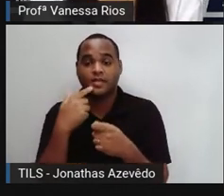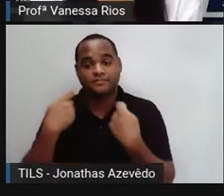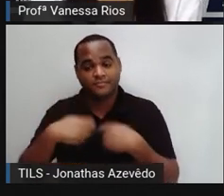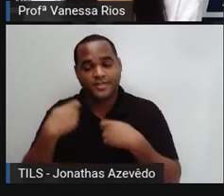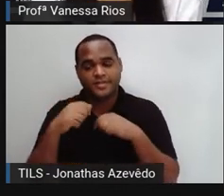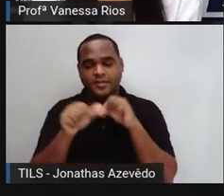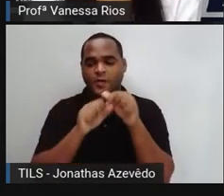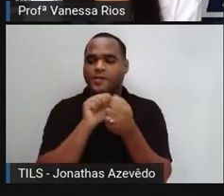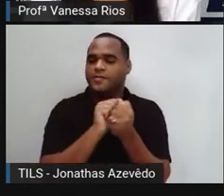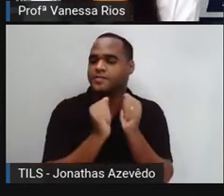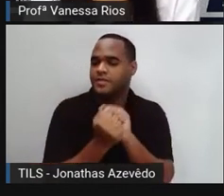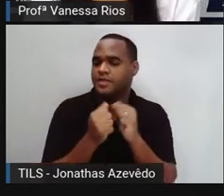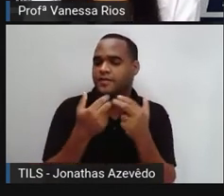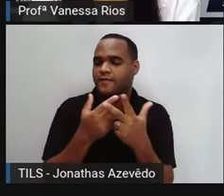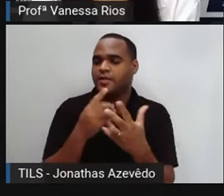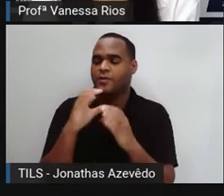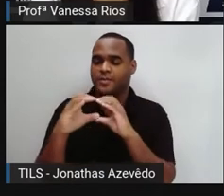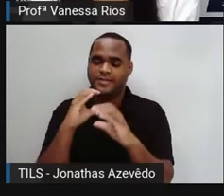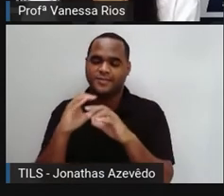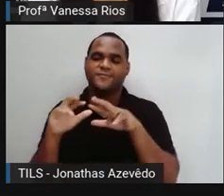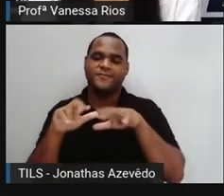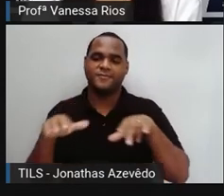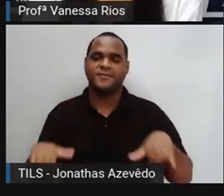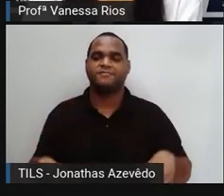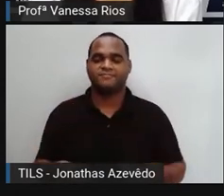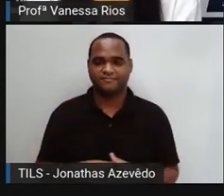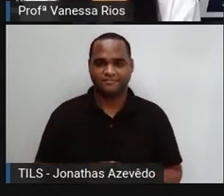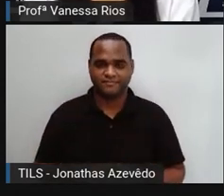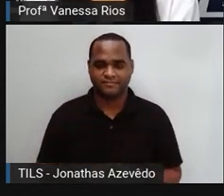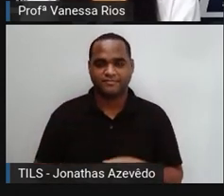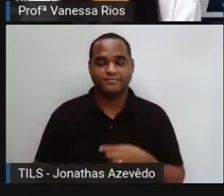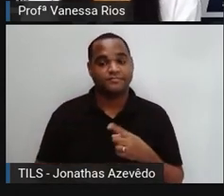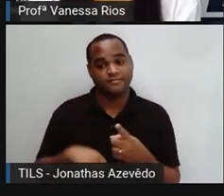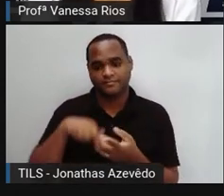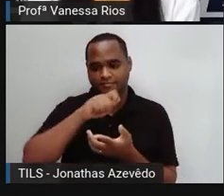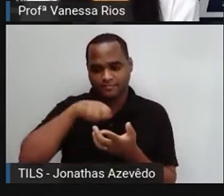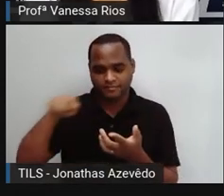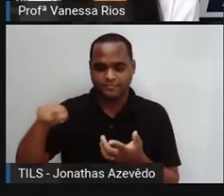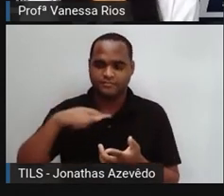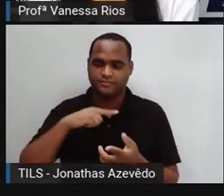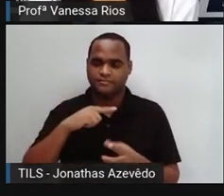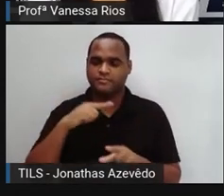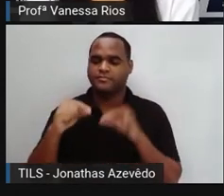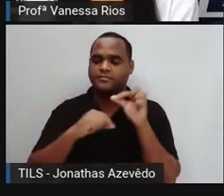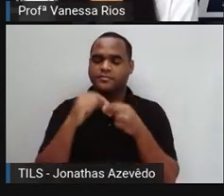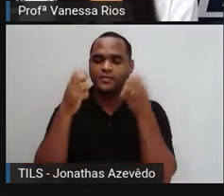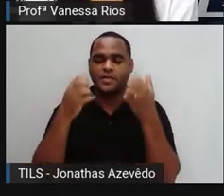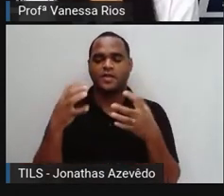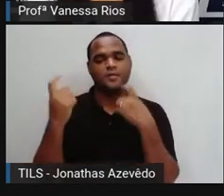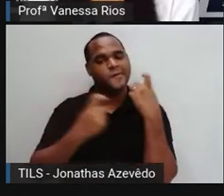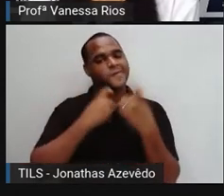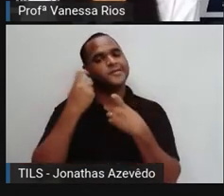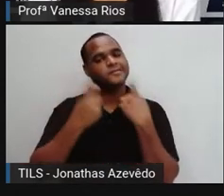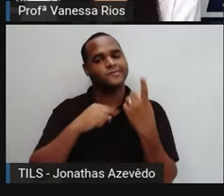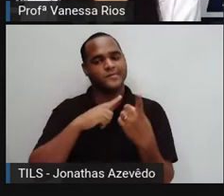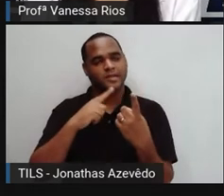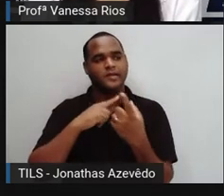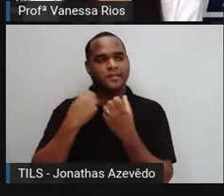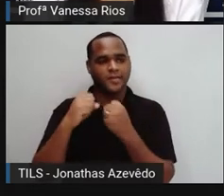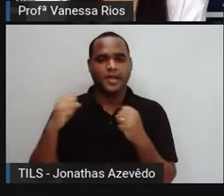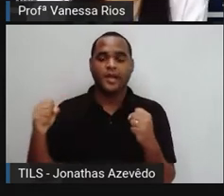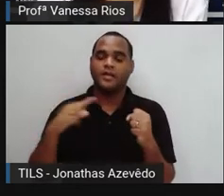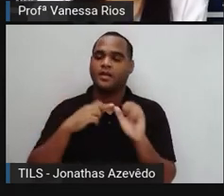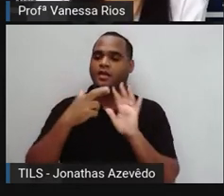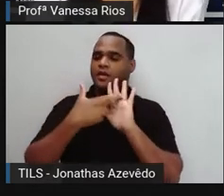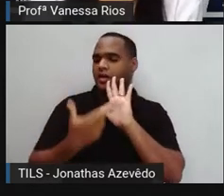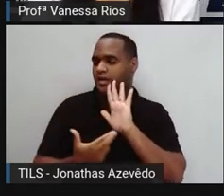situações de comunicação. Quando a gente escreve, existe aí uma preocupação maior a atender às